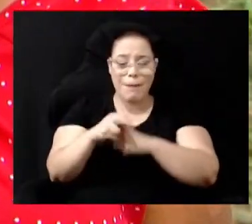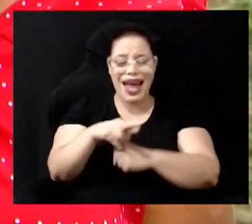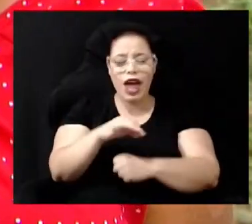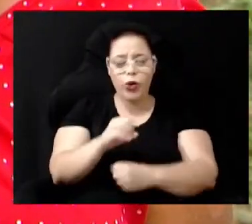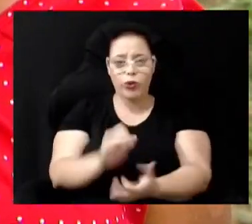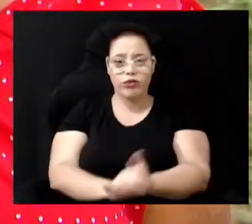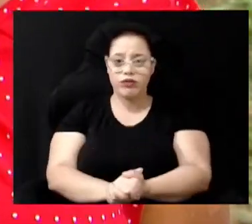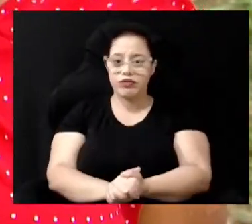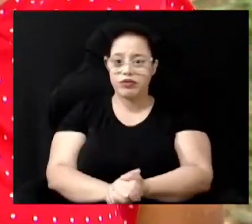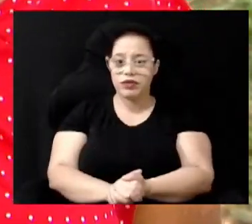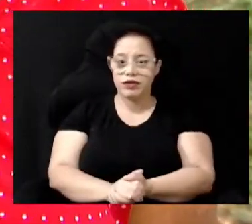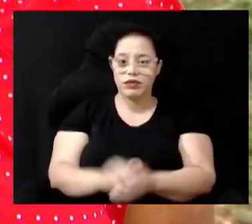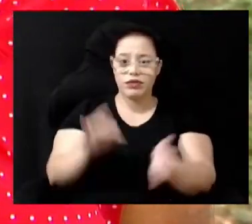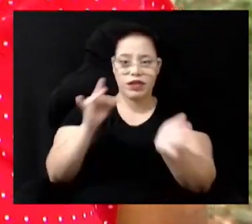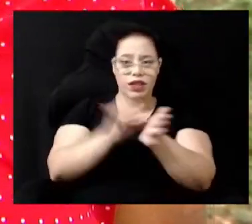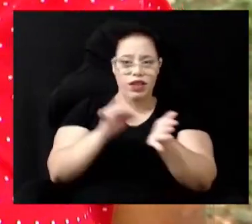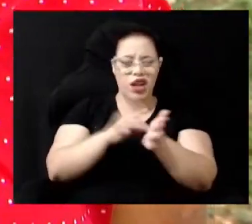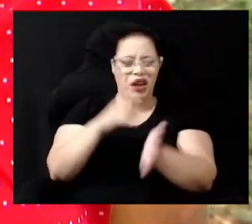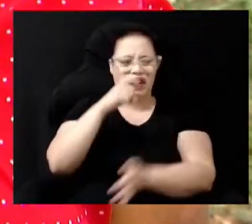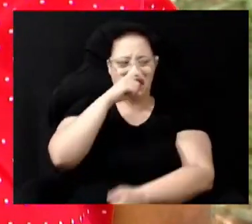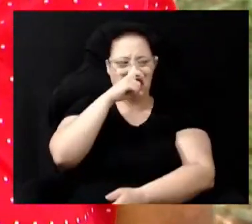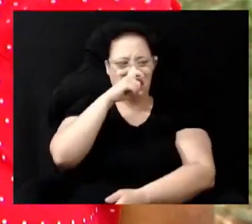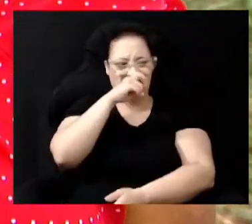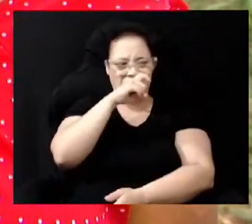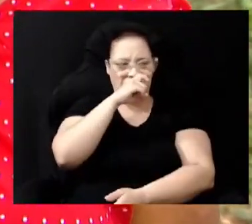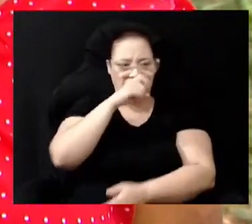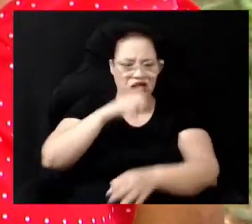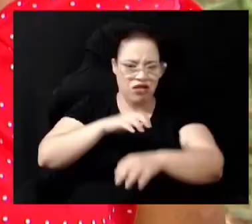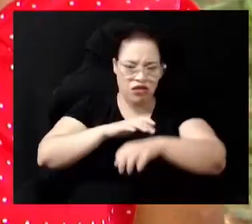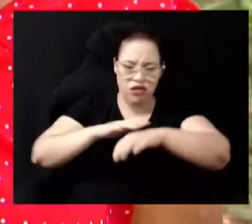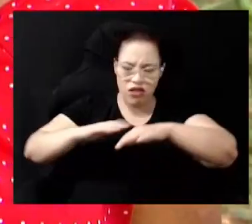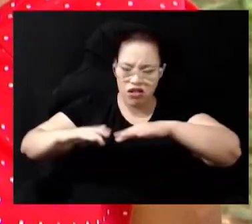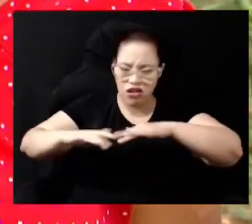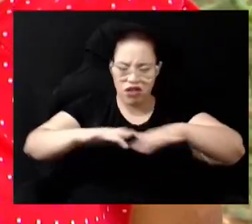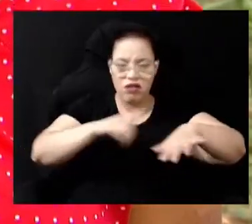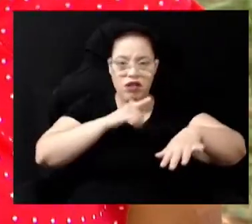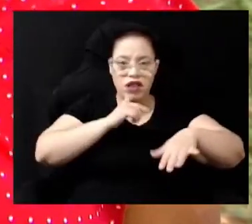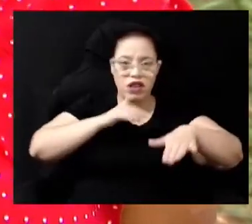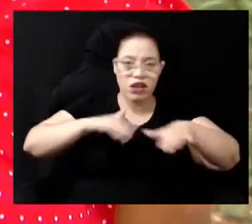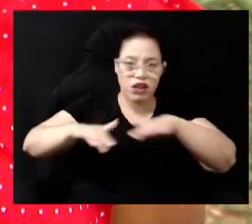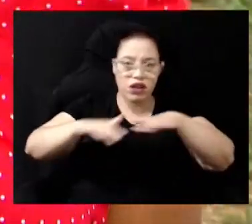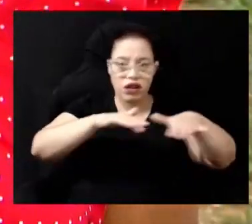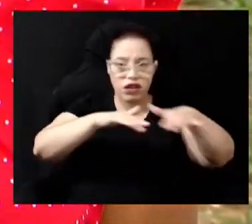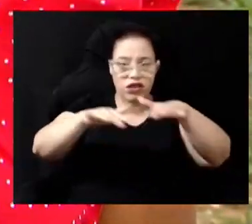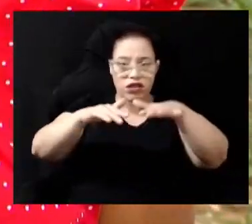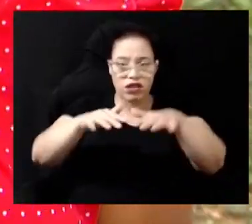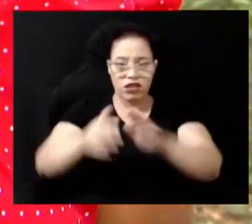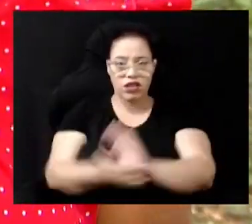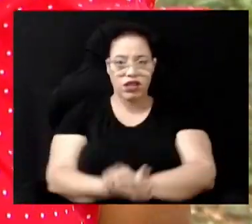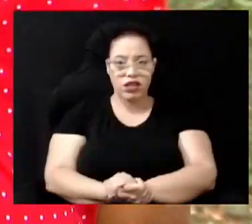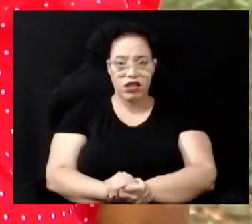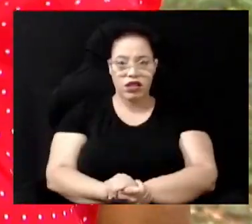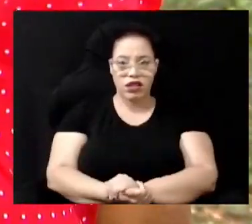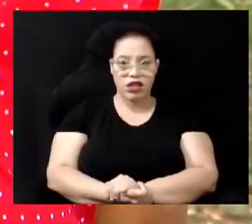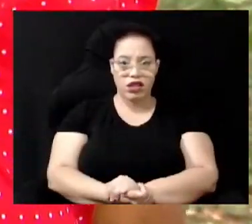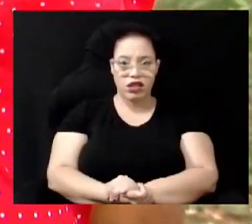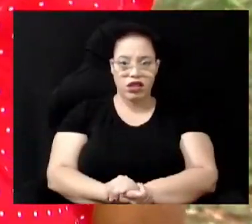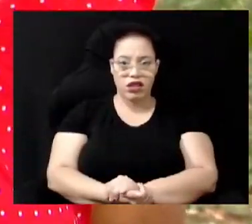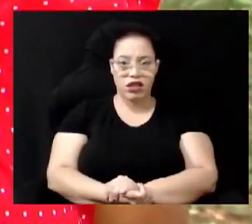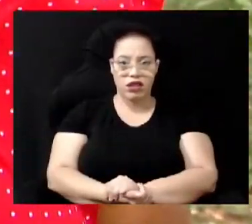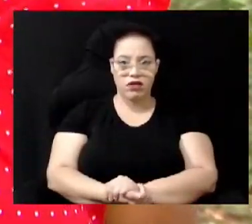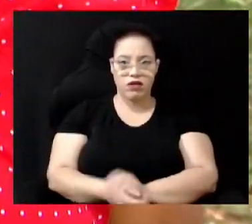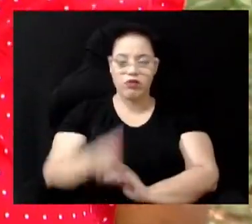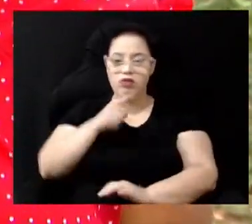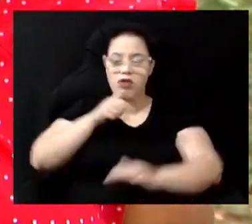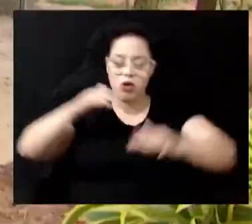verdadeiro lixão a água corria, você via a água corria aqui carregava pessoas, carregava até invadiu o barraco de pessoas que